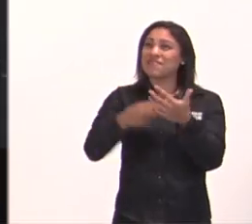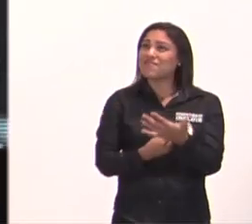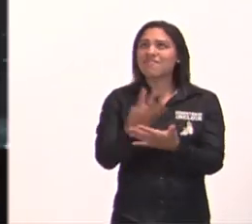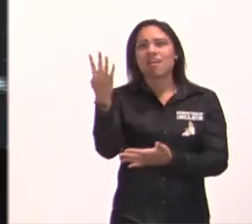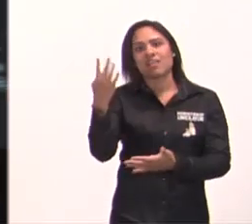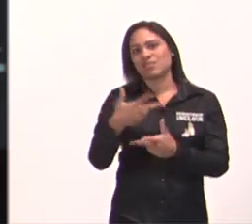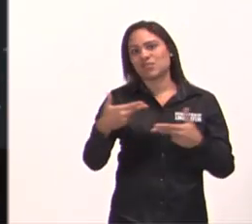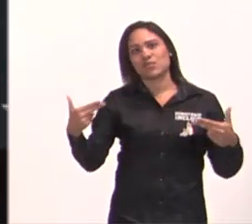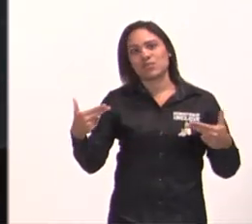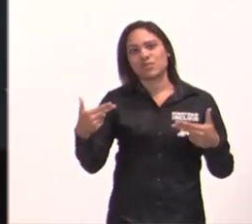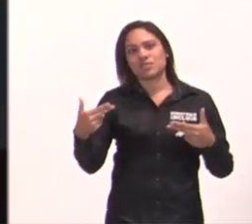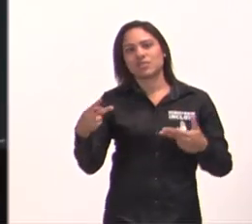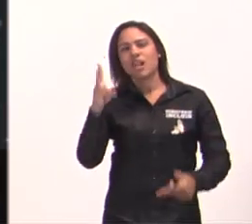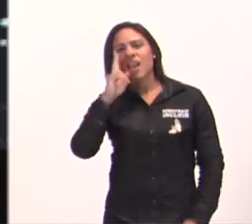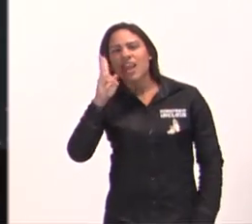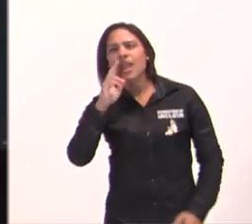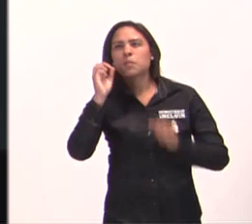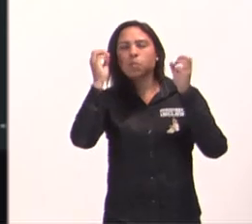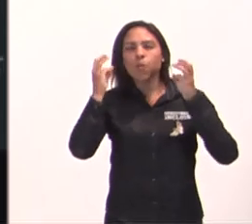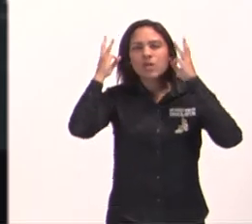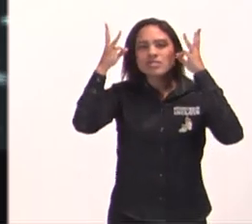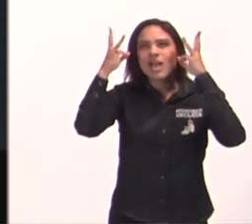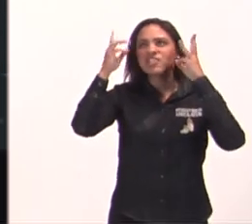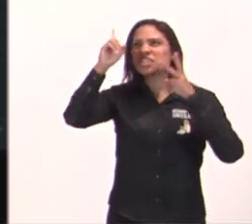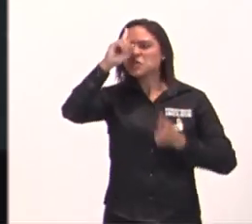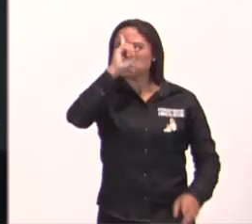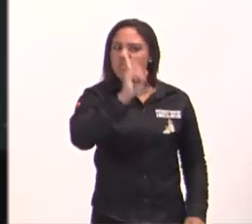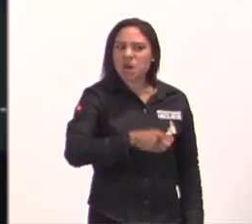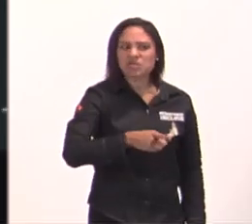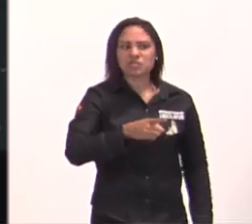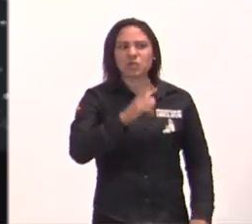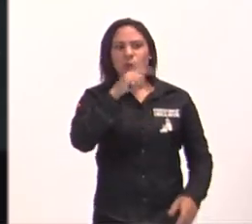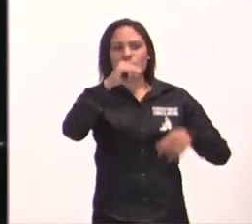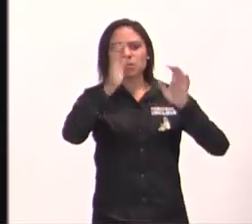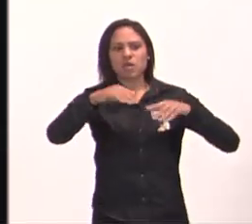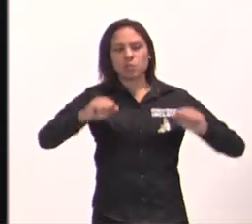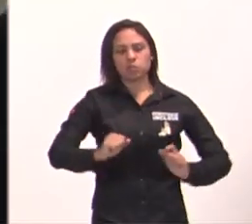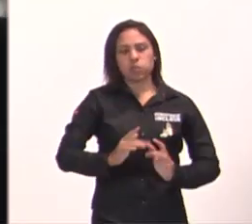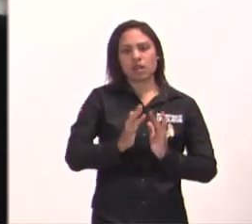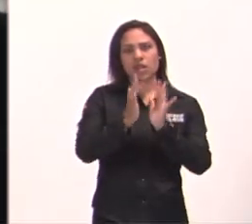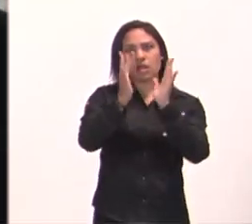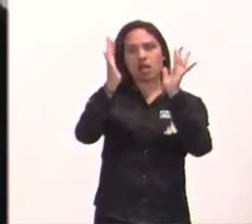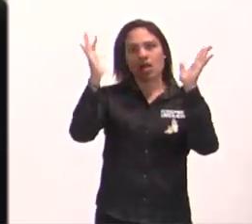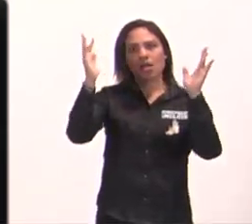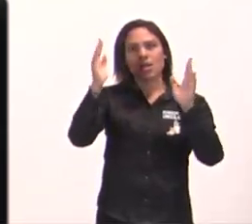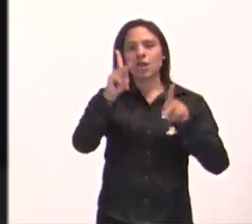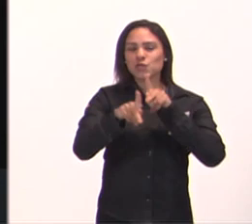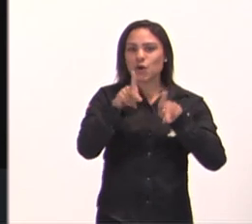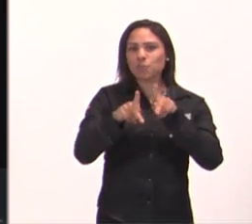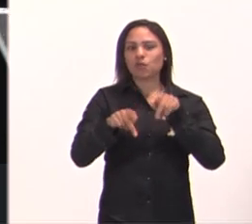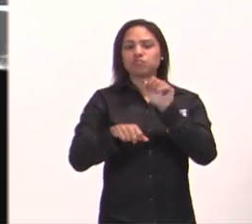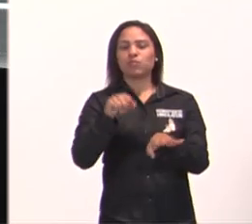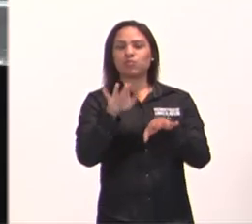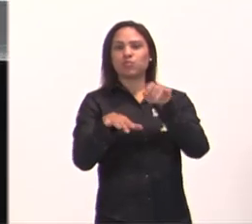estava lá, de frente para o mar vermelho, ele abriu o mar vermelho, o povo passou, pisando a seco, dá uma olhada,